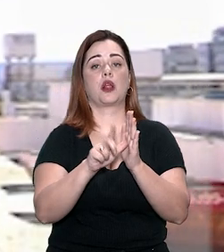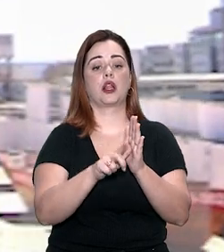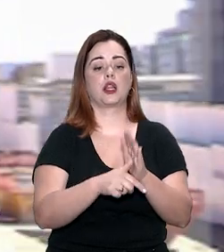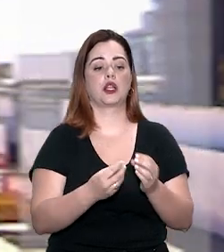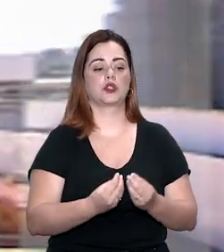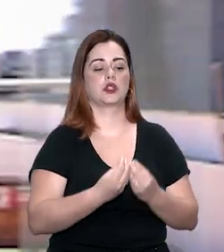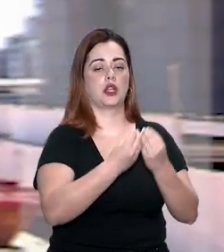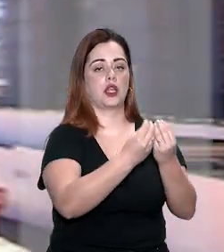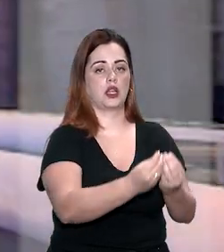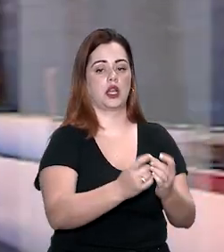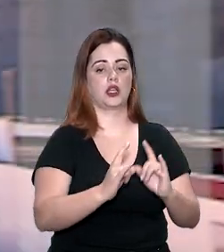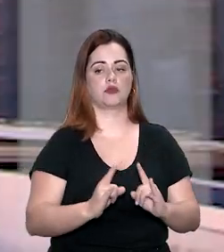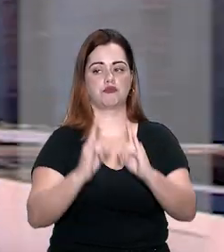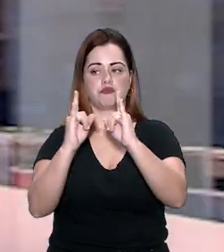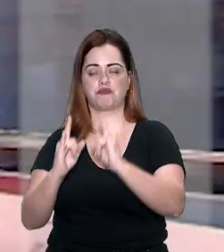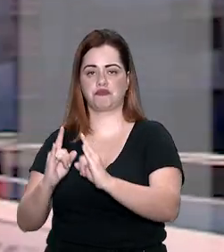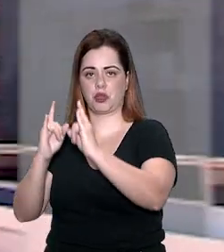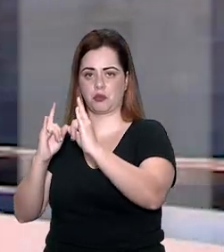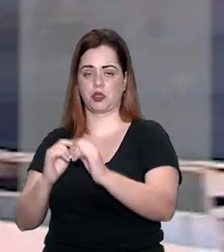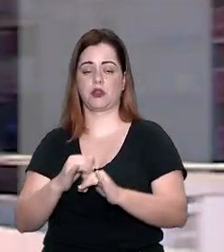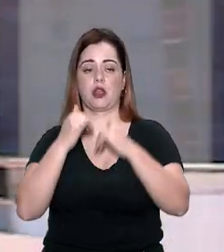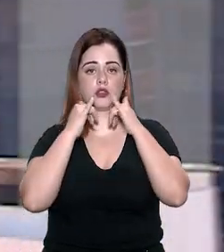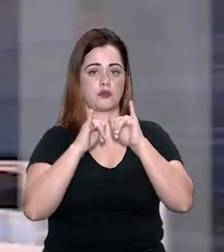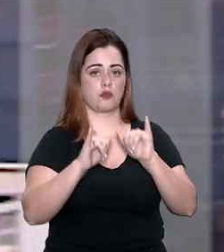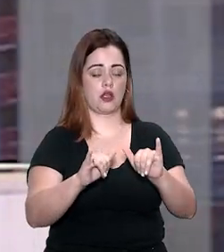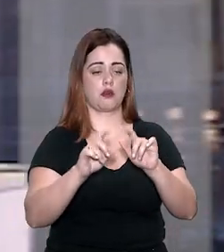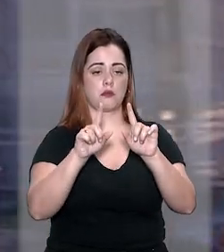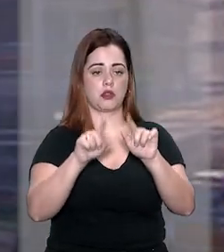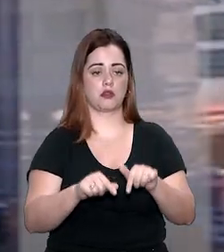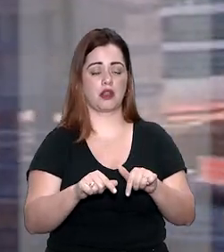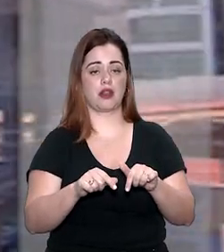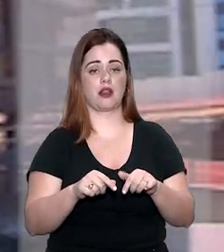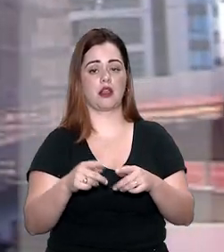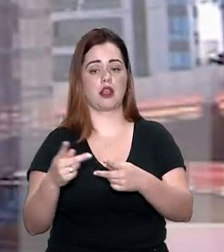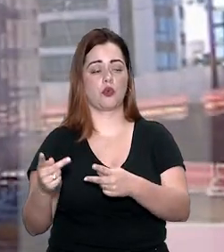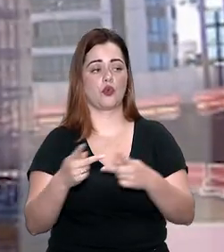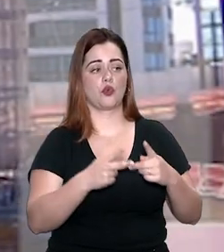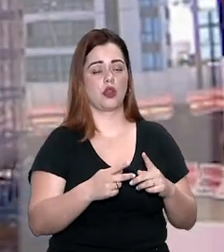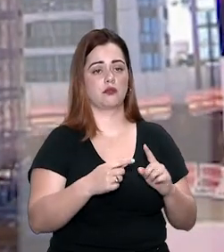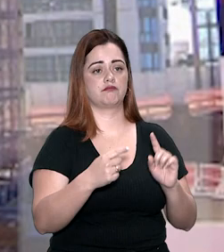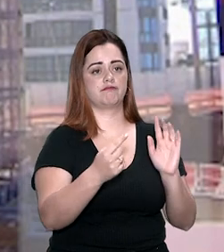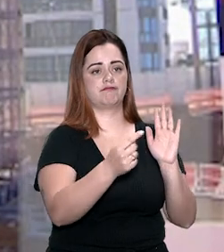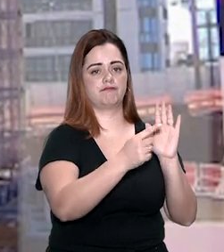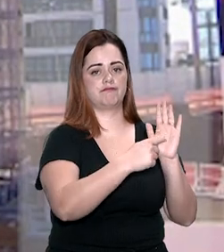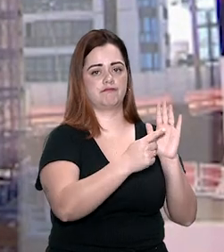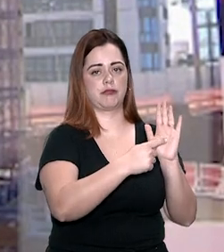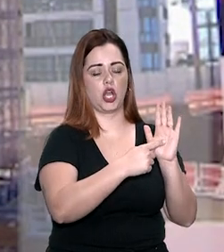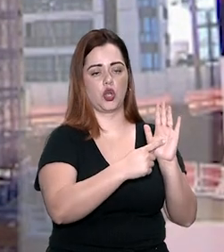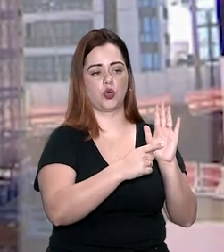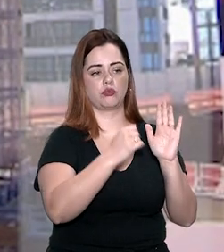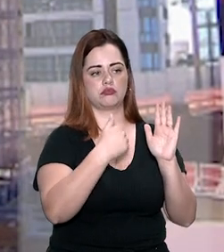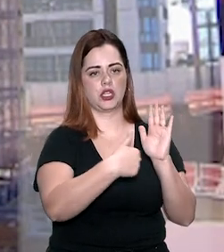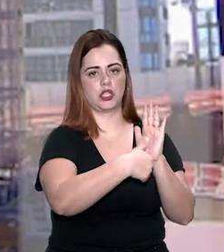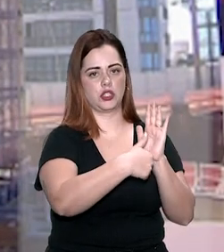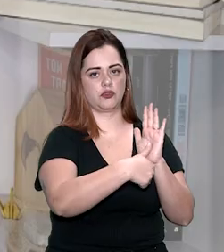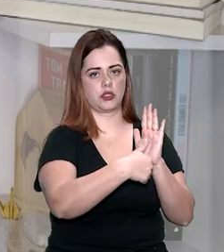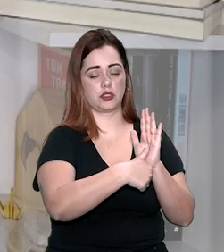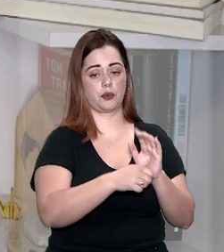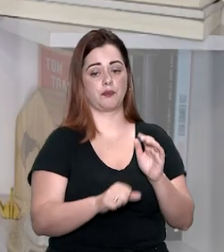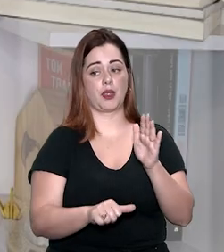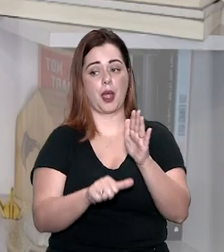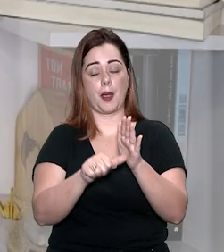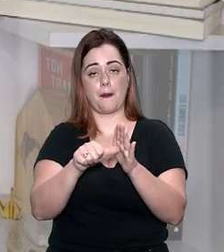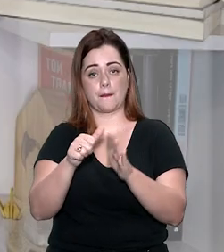atraso na entrega de empreendimento, cuja divulgação trazia sua logomarca ao lado da identificação da incorporadora.